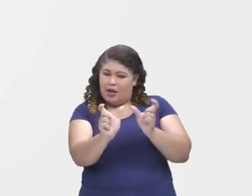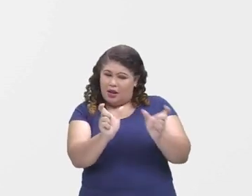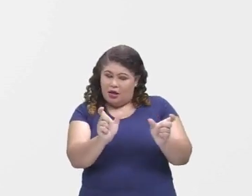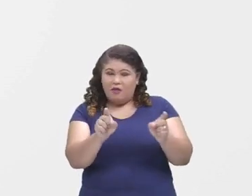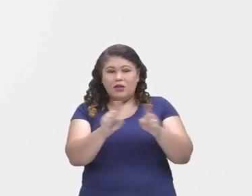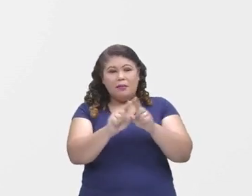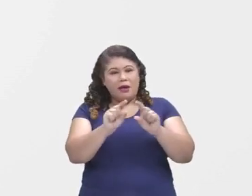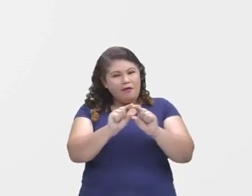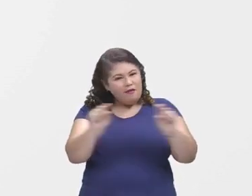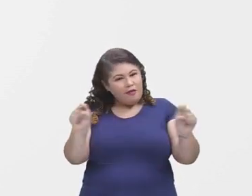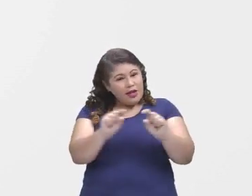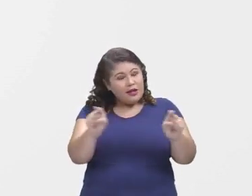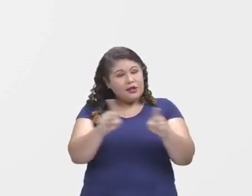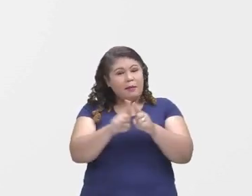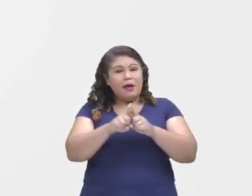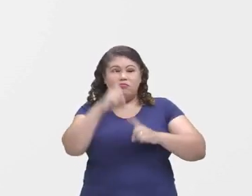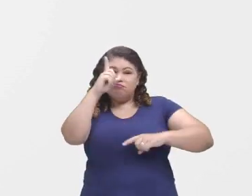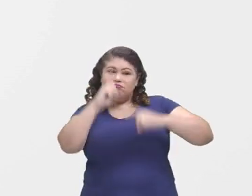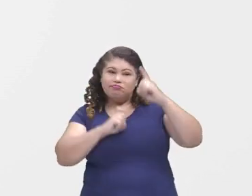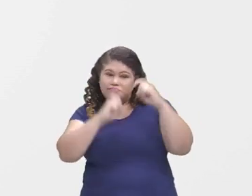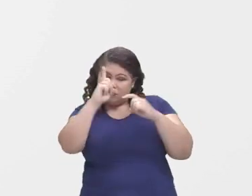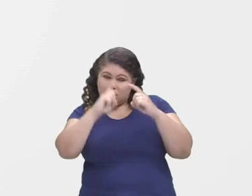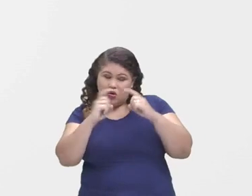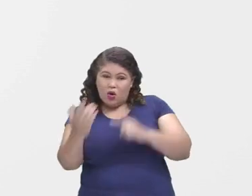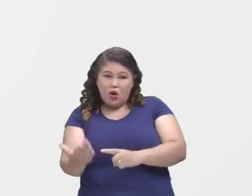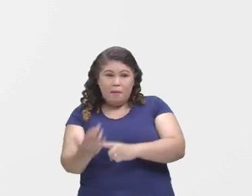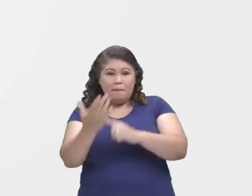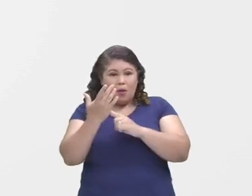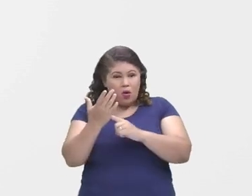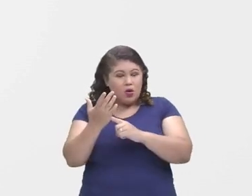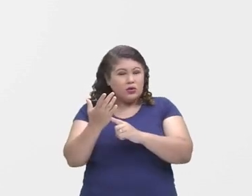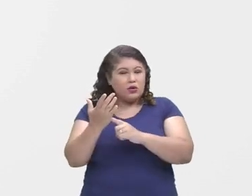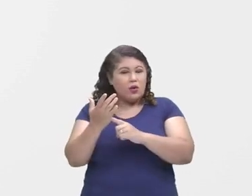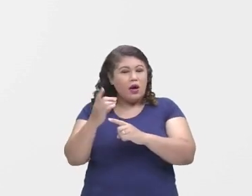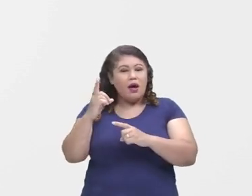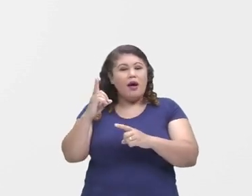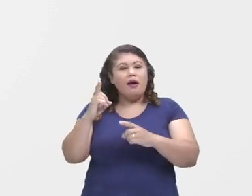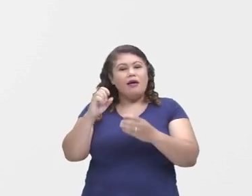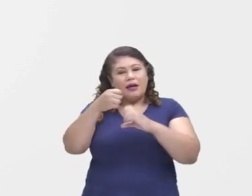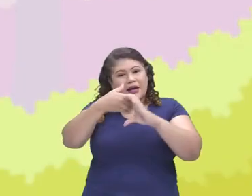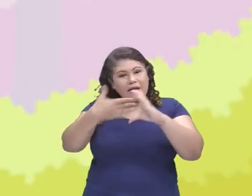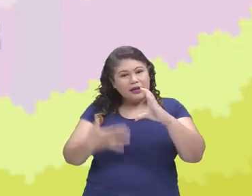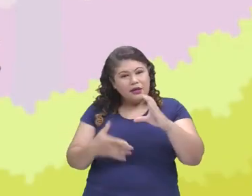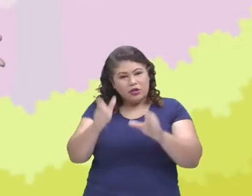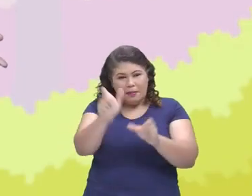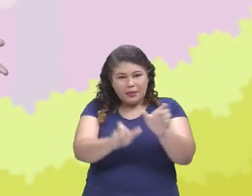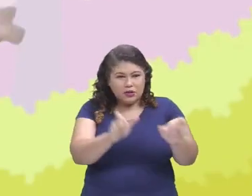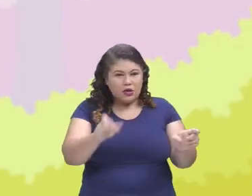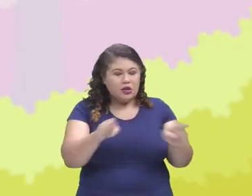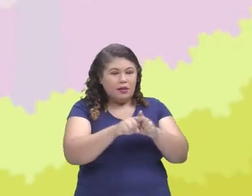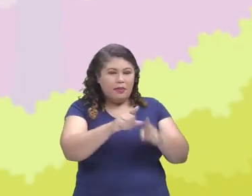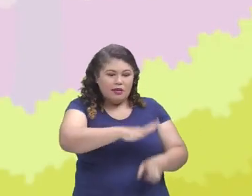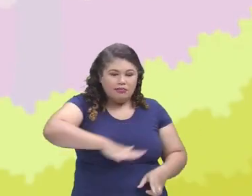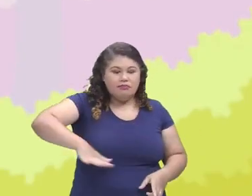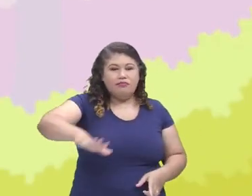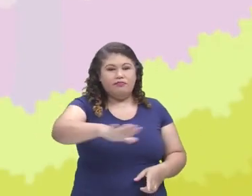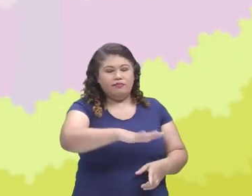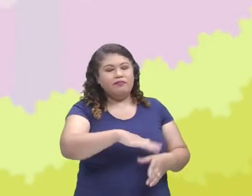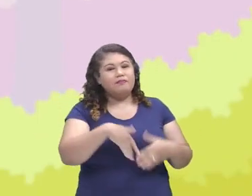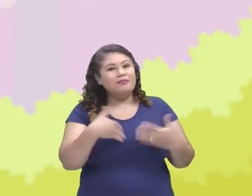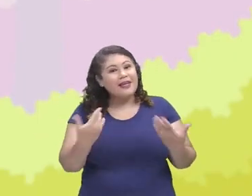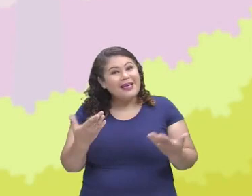frases que caracterizam personagens e ambientes. Crianças, vocês